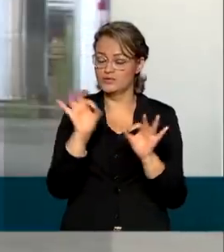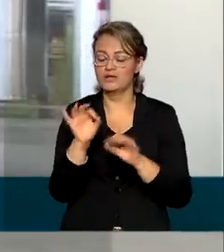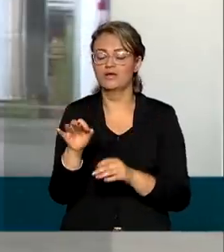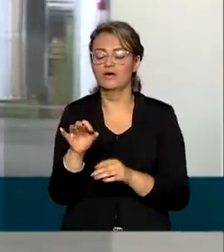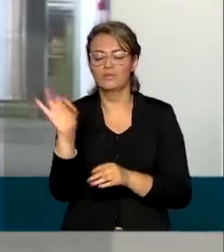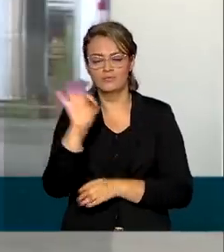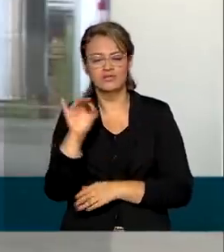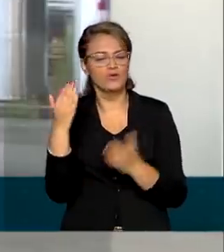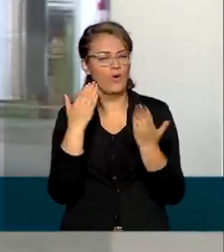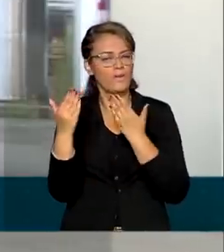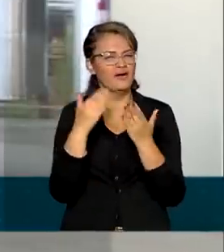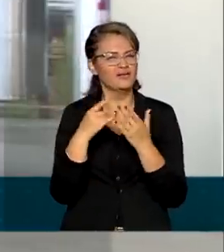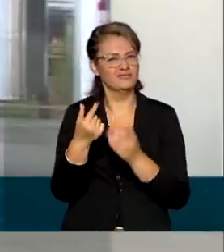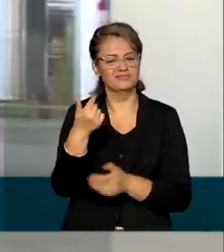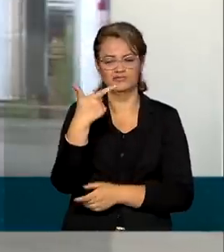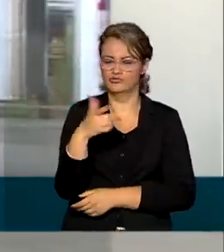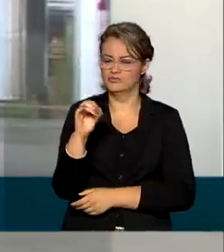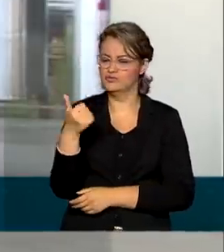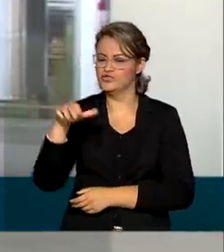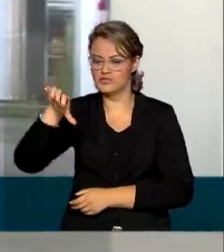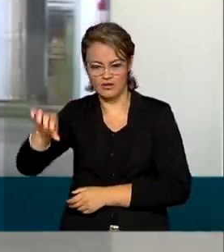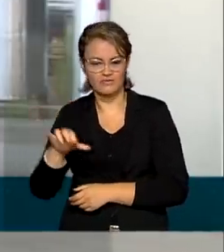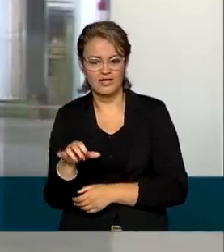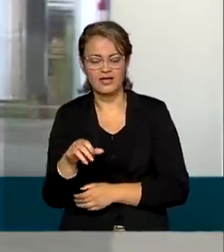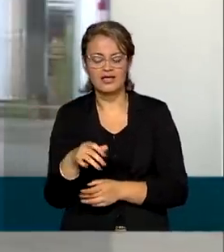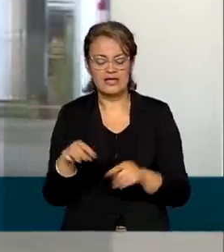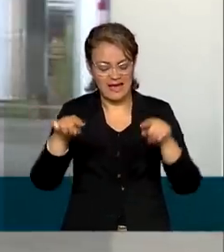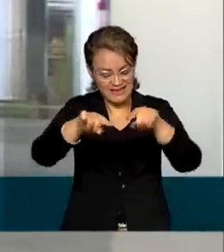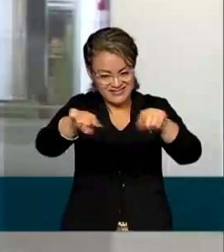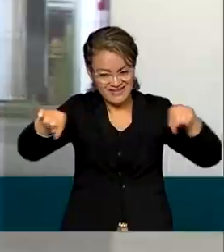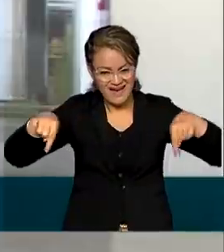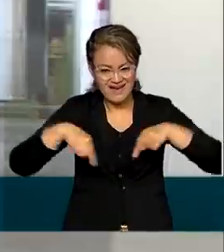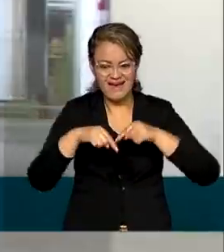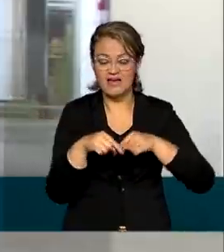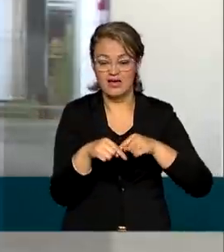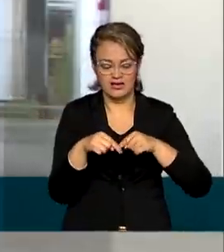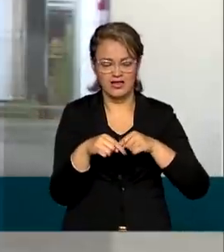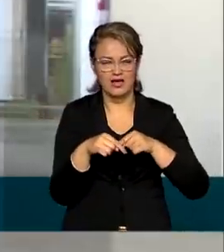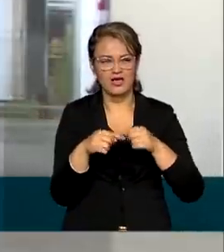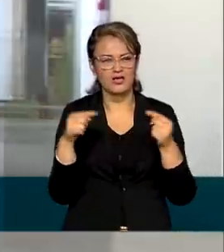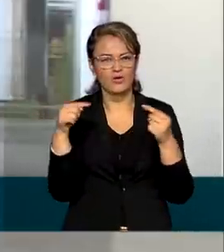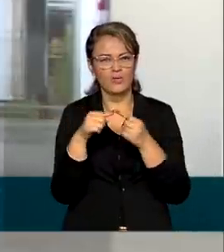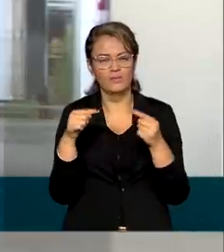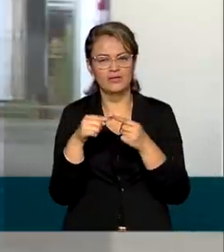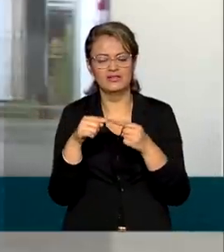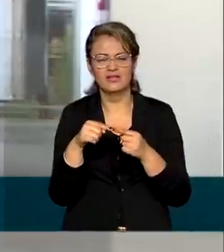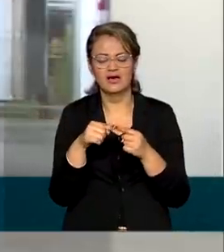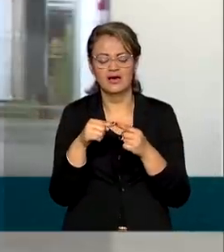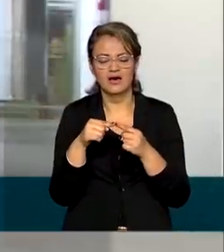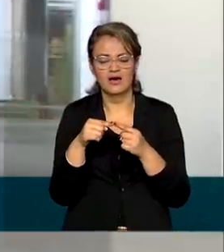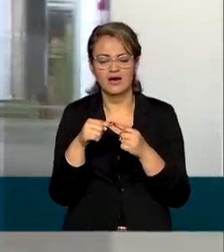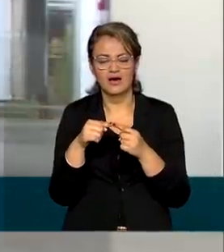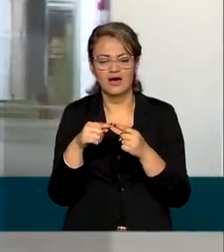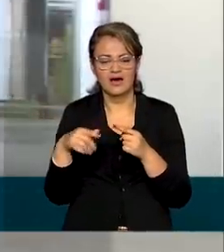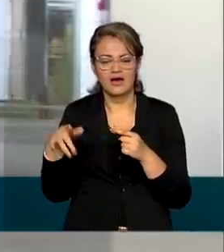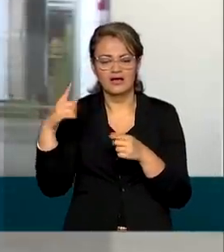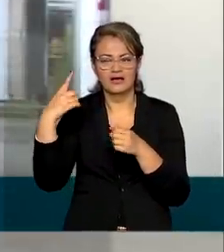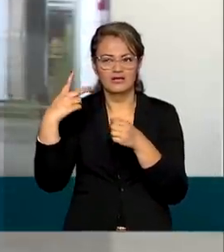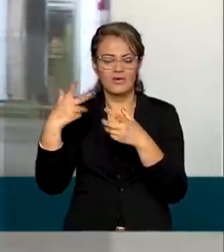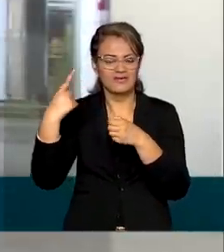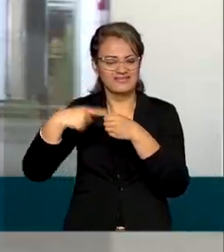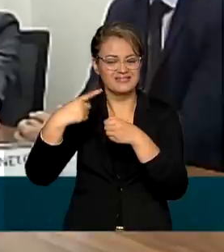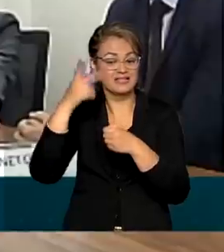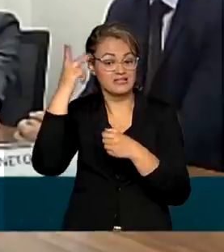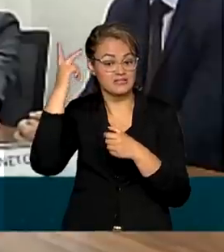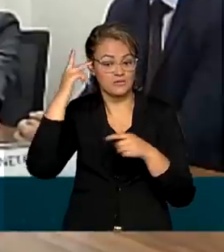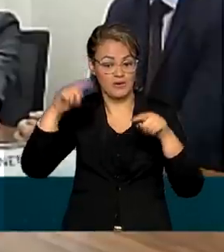2019. Foram mais de 750 mil hectares, o equivalente a cinco vezes a área da cidade de São